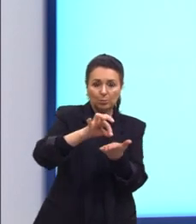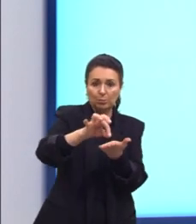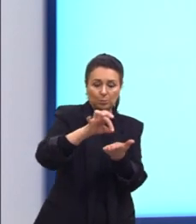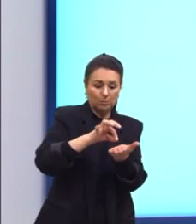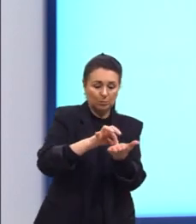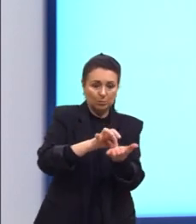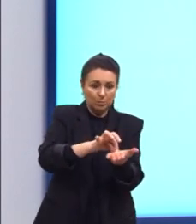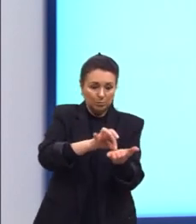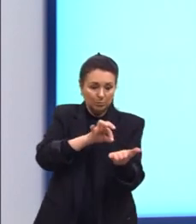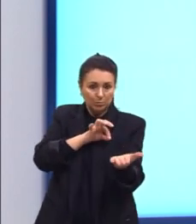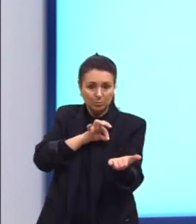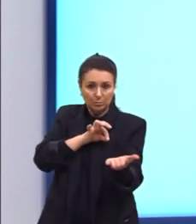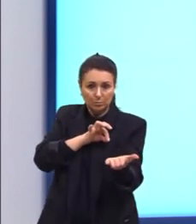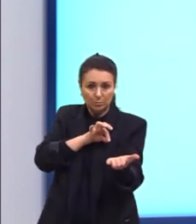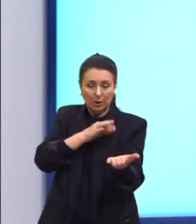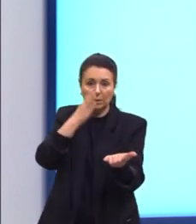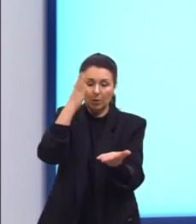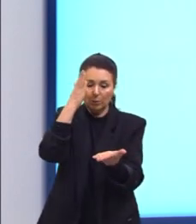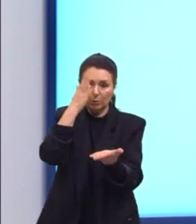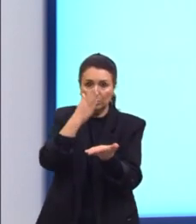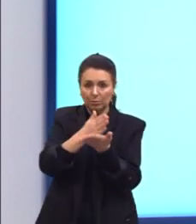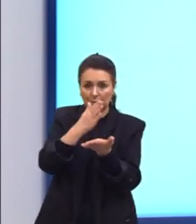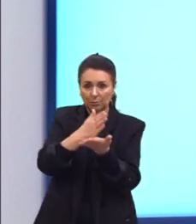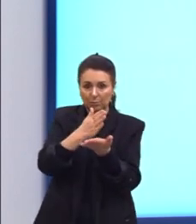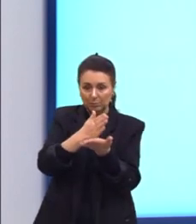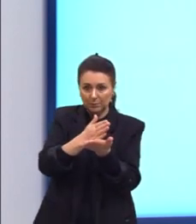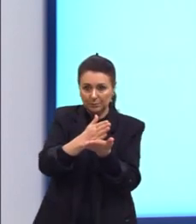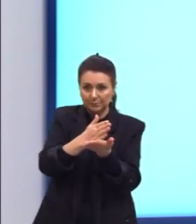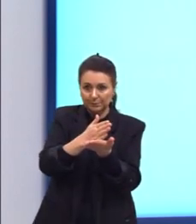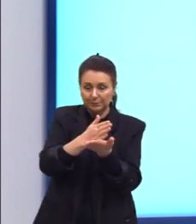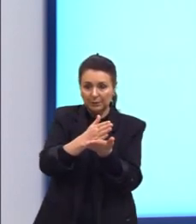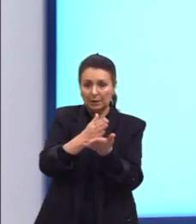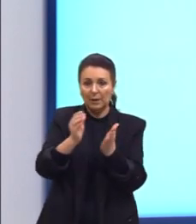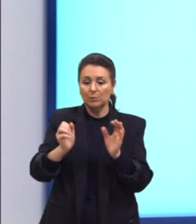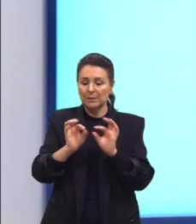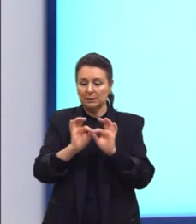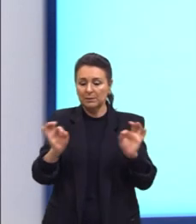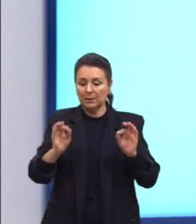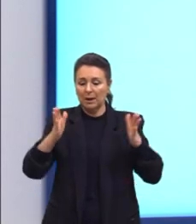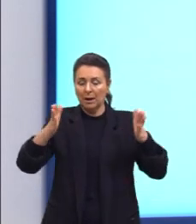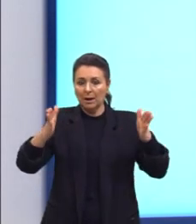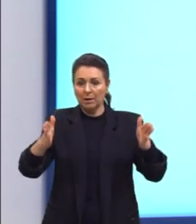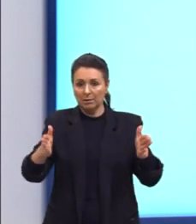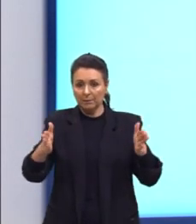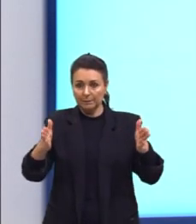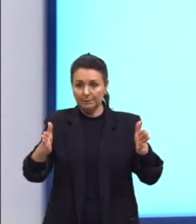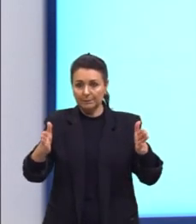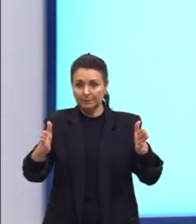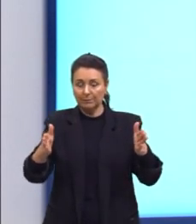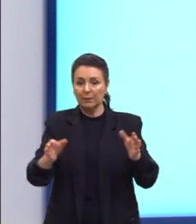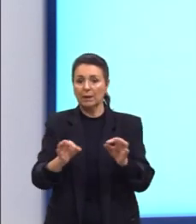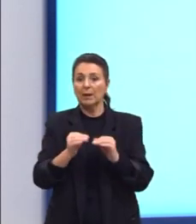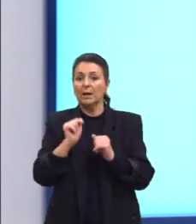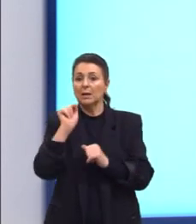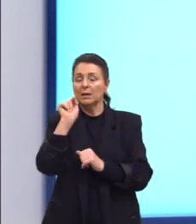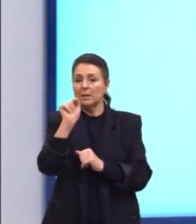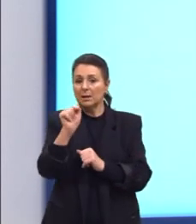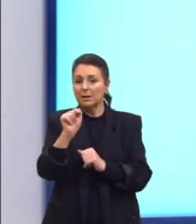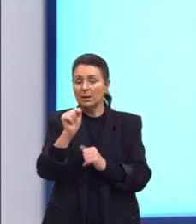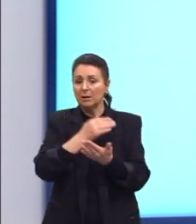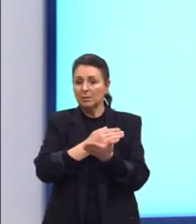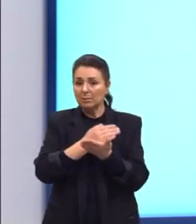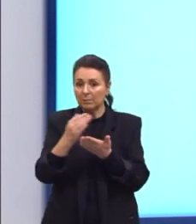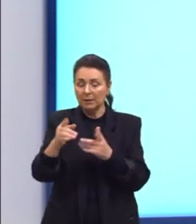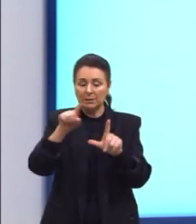o ponto médio de uma das suas arestas, tá? Sendo que forma, então, 90